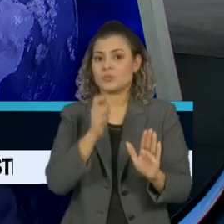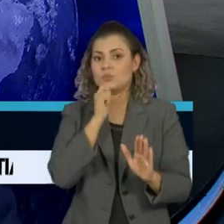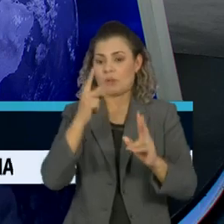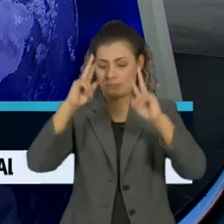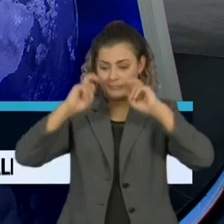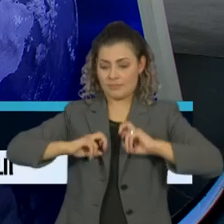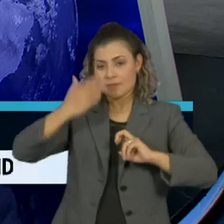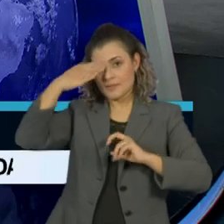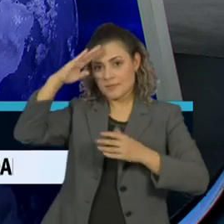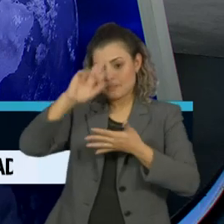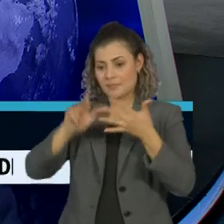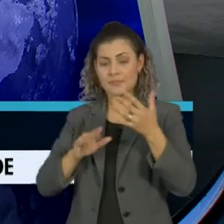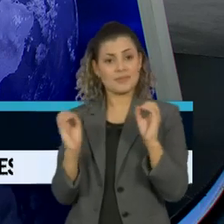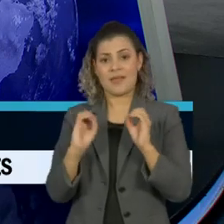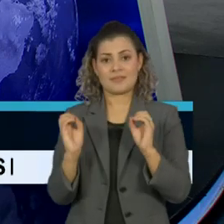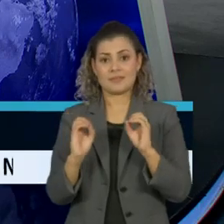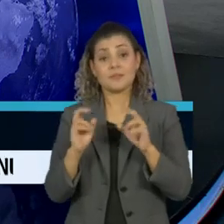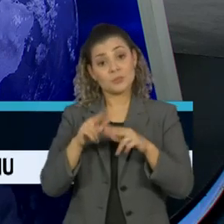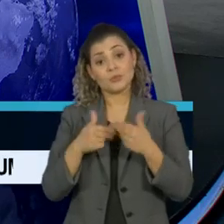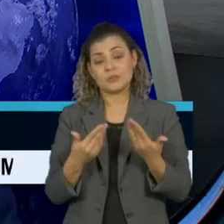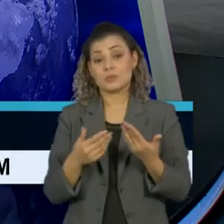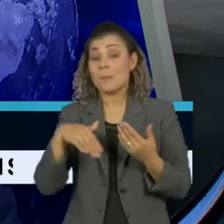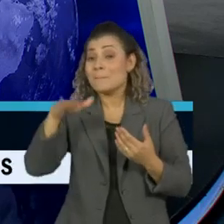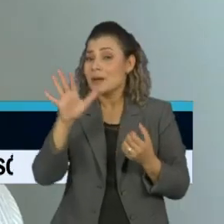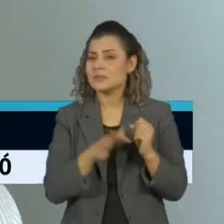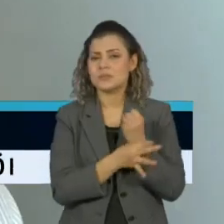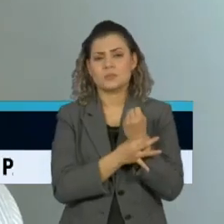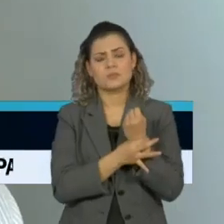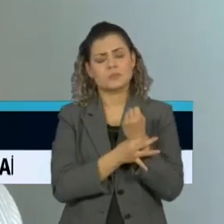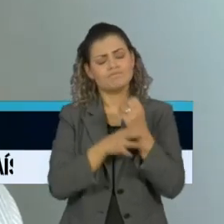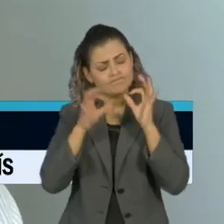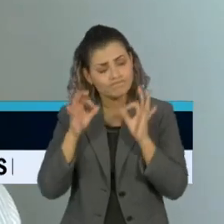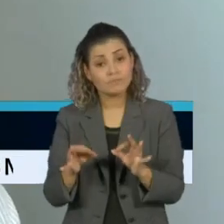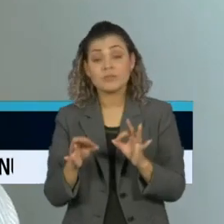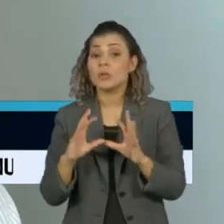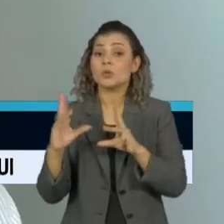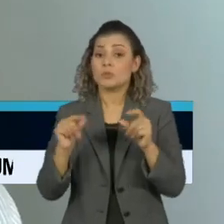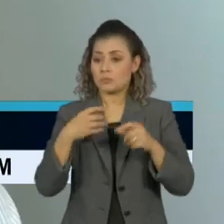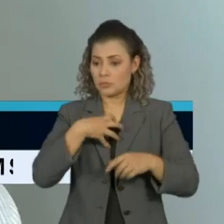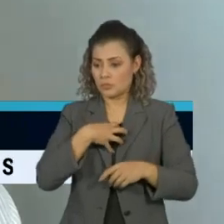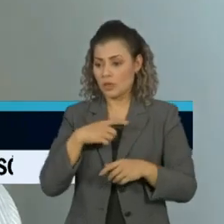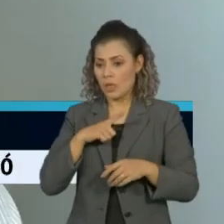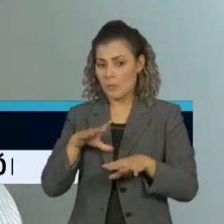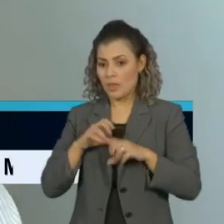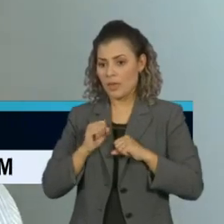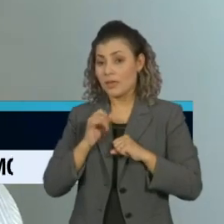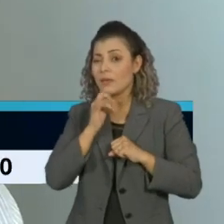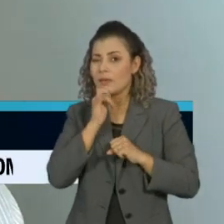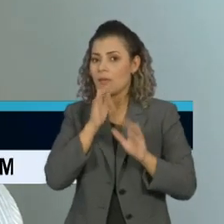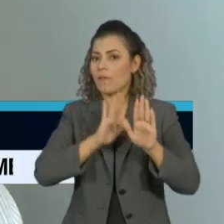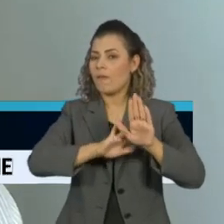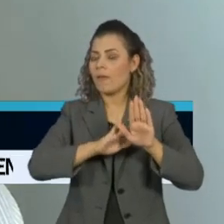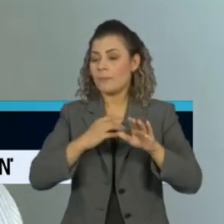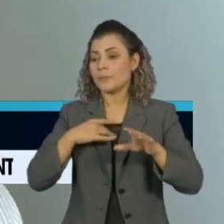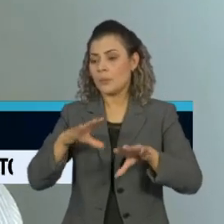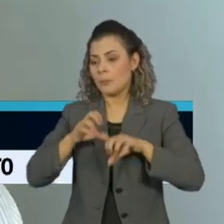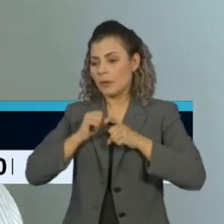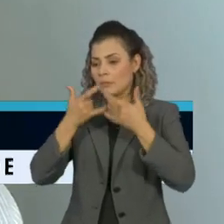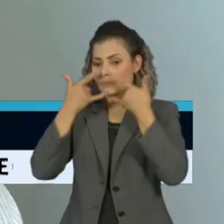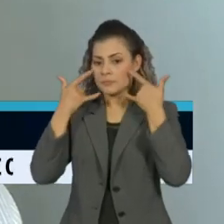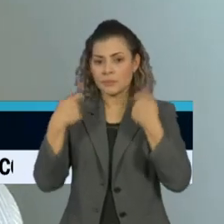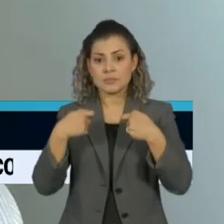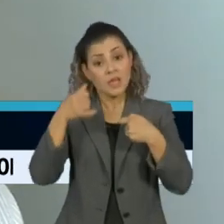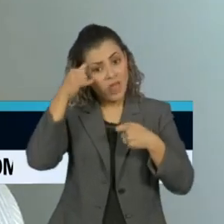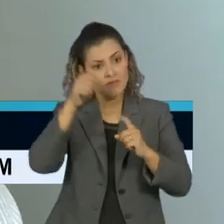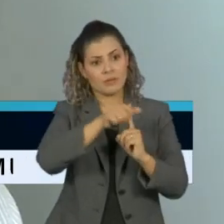sintomas para saber que estão com ele. Então, o mais seguro para todo mundo poder conviver é todo mundo assumir que está contaminado, usar a máscara para garantir que